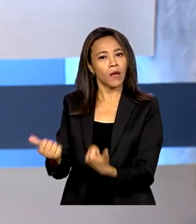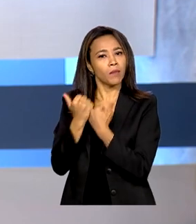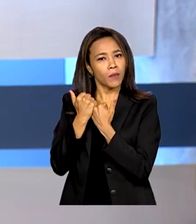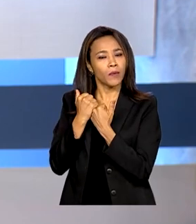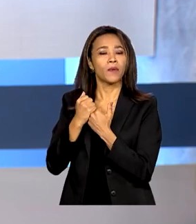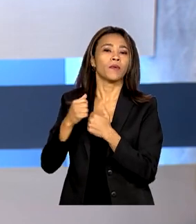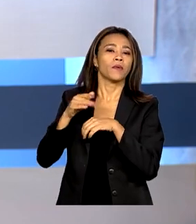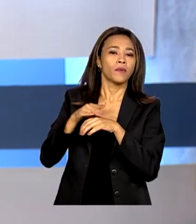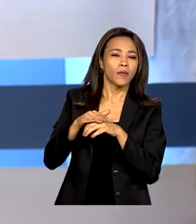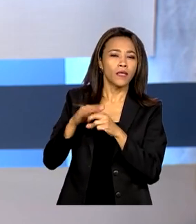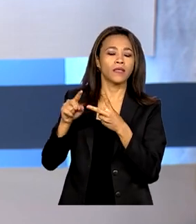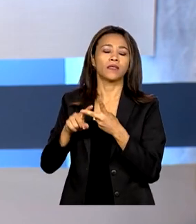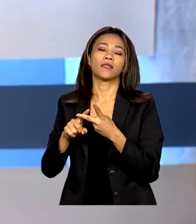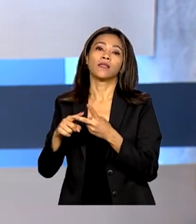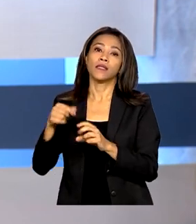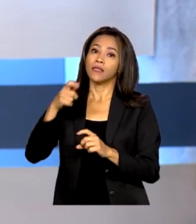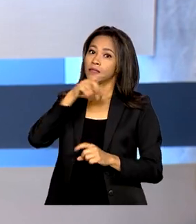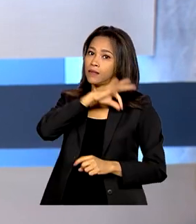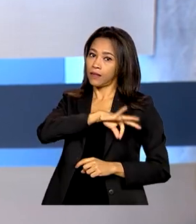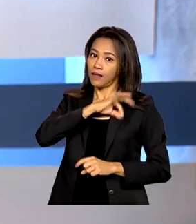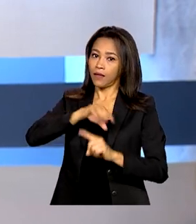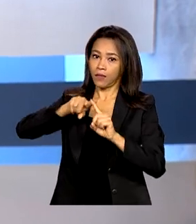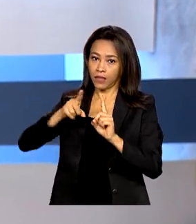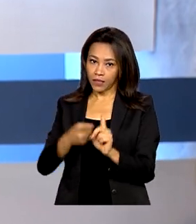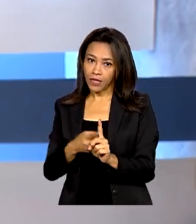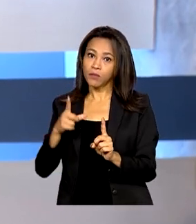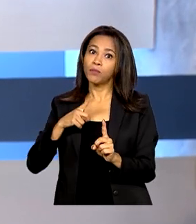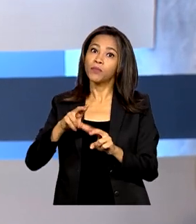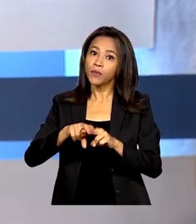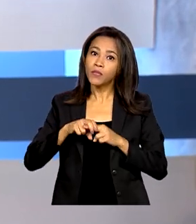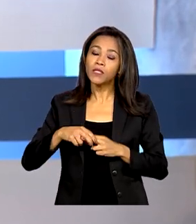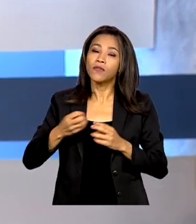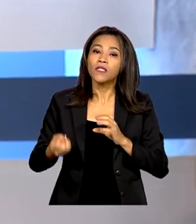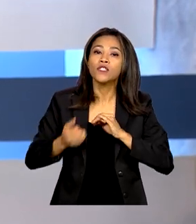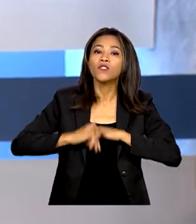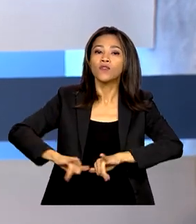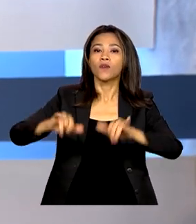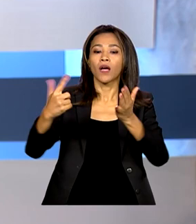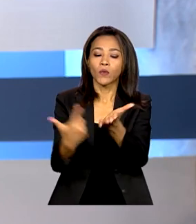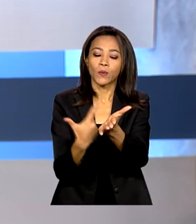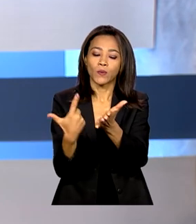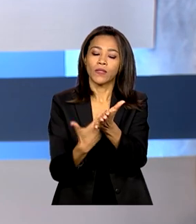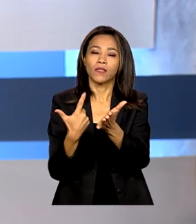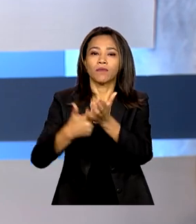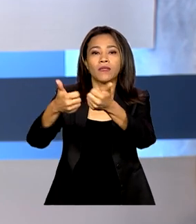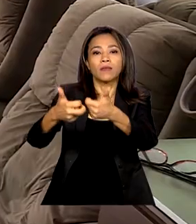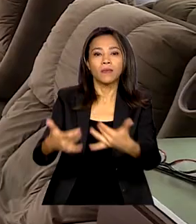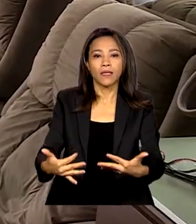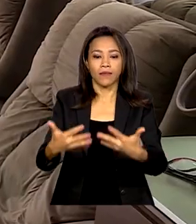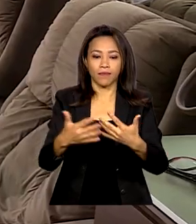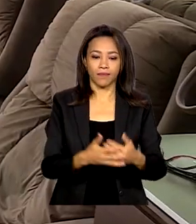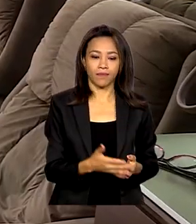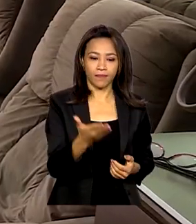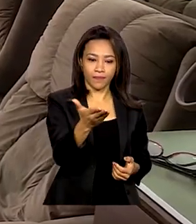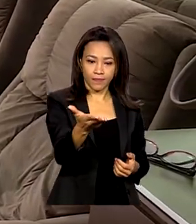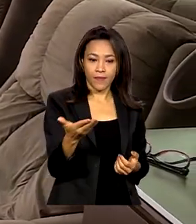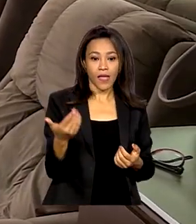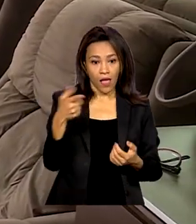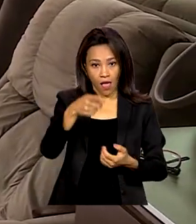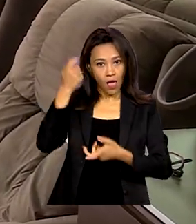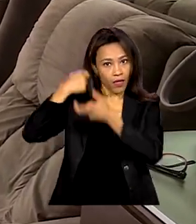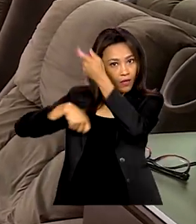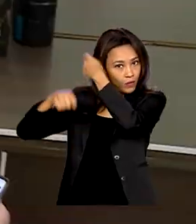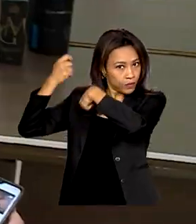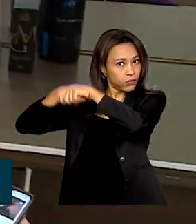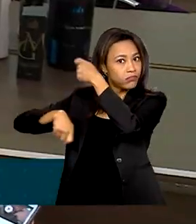-maternidade. E para ajudar, foi lançado um guia rápido de previdência para autônomos. É cuidando do cabelo